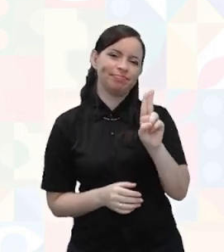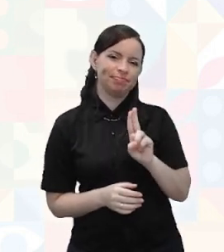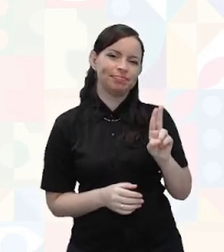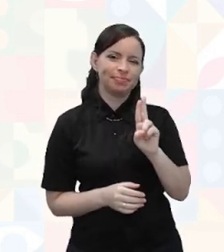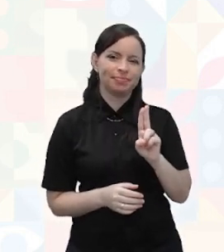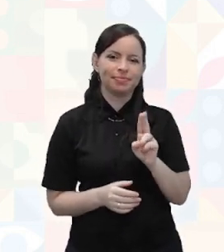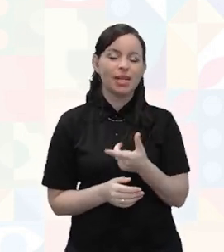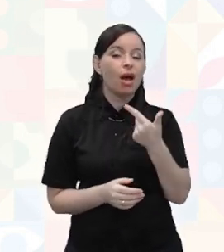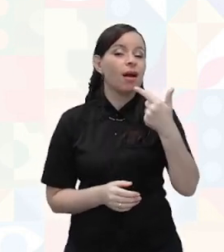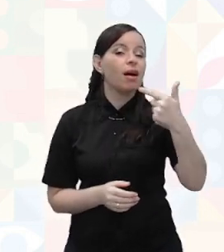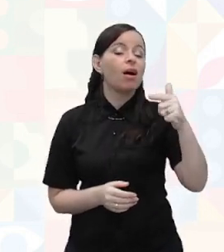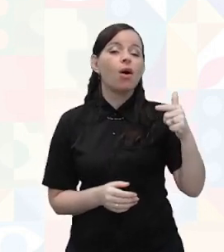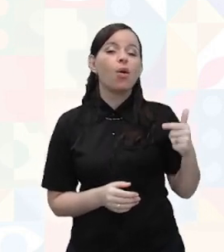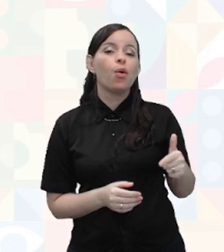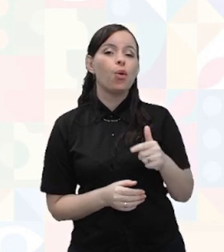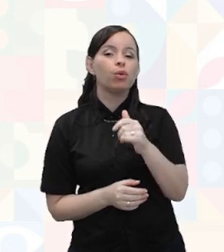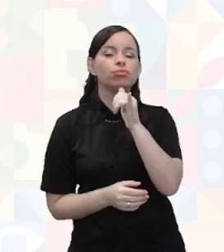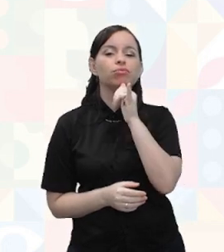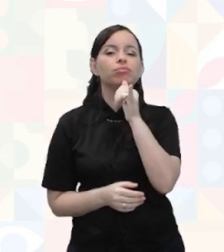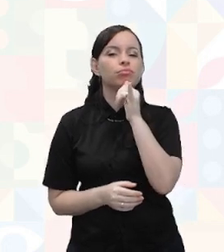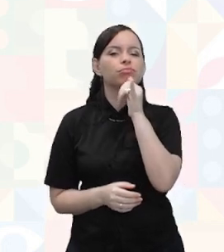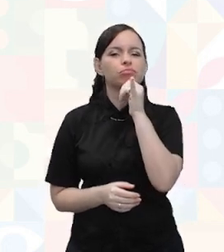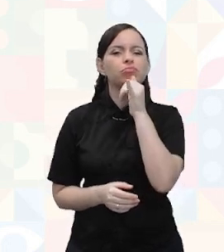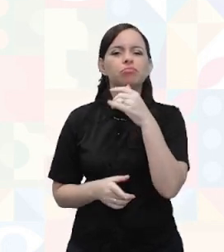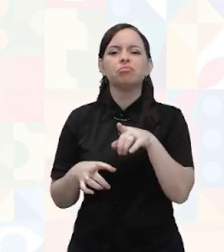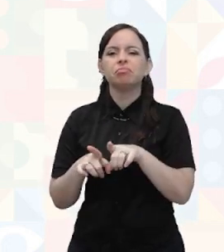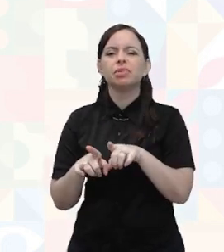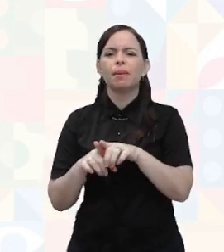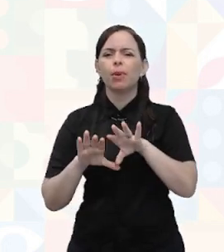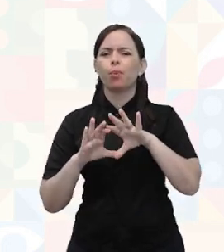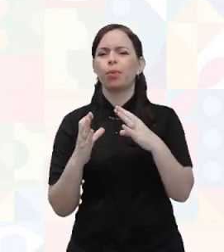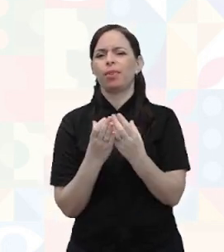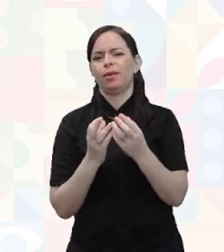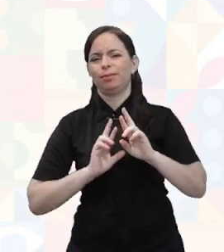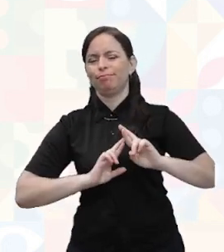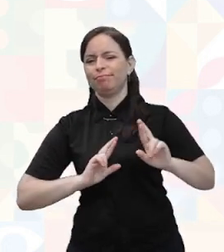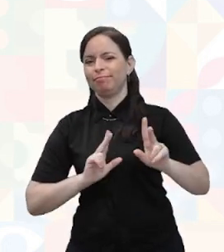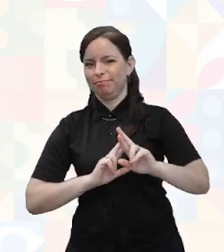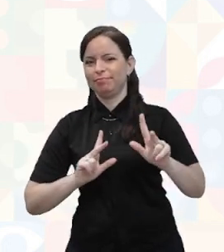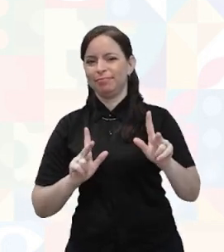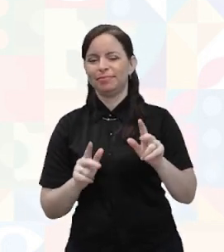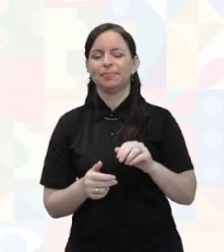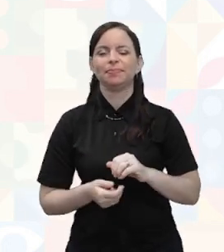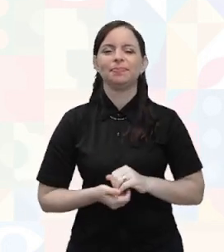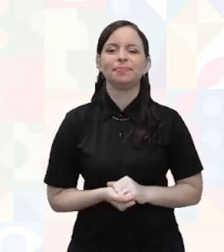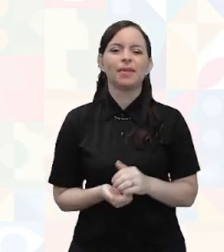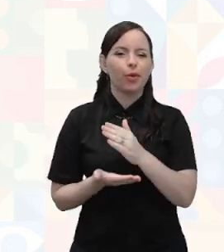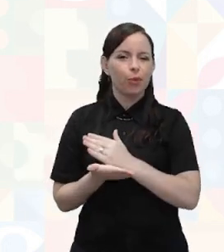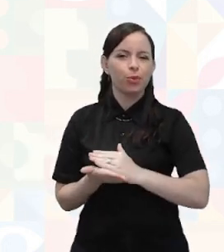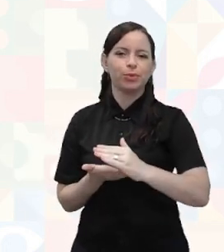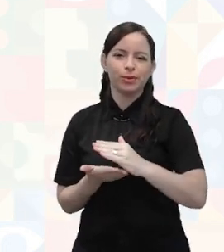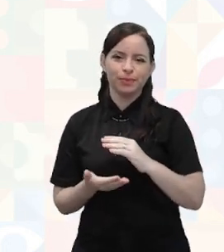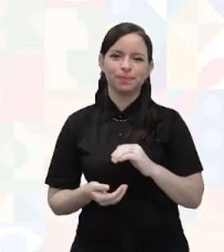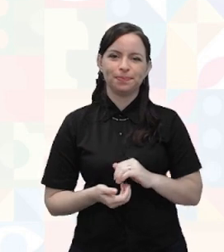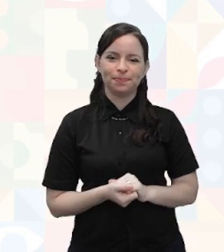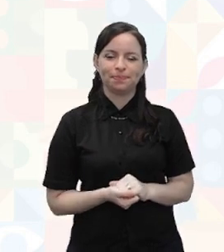em outros exemplos de comunidades surdas que têm uma diferença bem grande nesse sentido. Vamos lá continuar? Vou trazer então mais